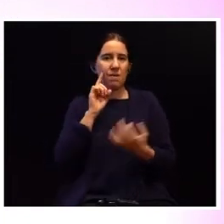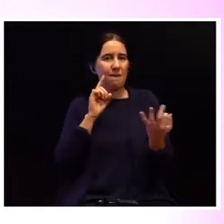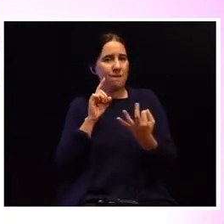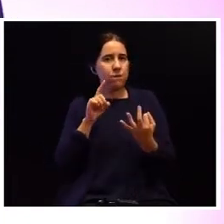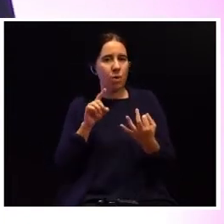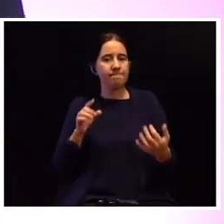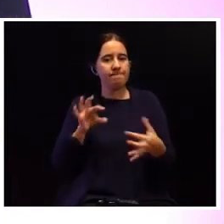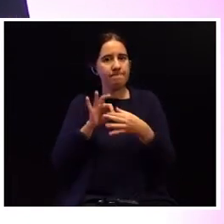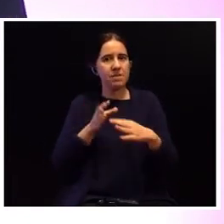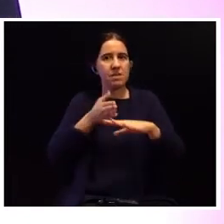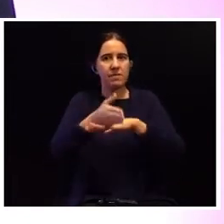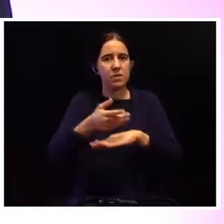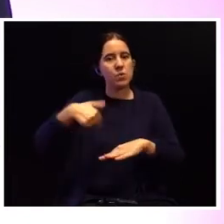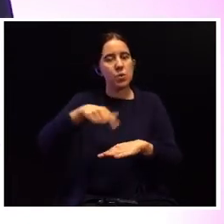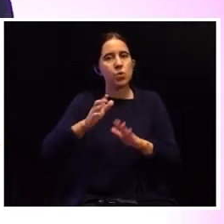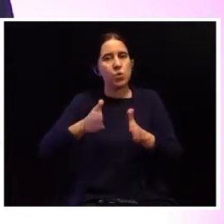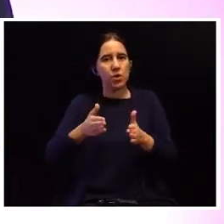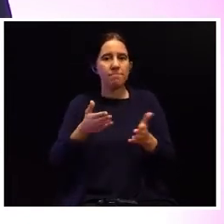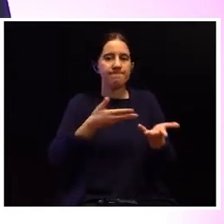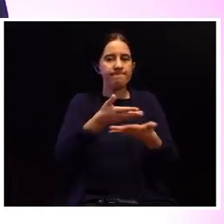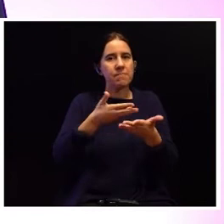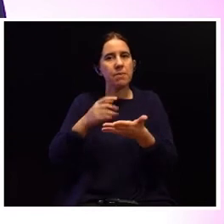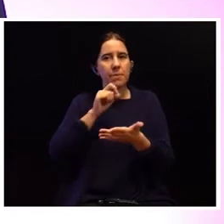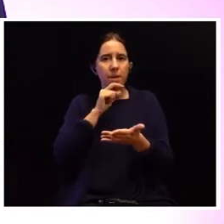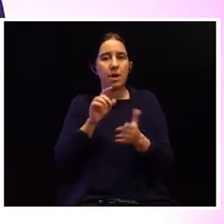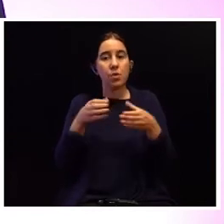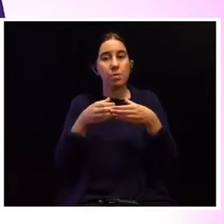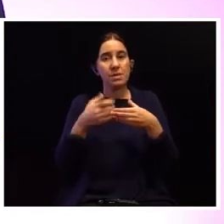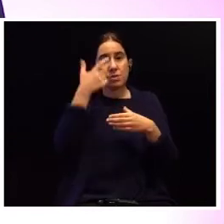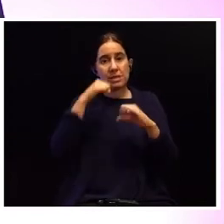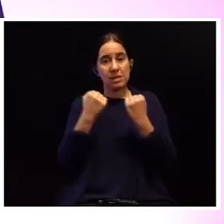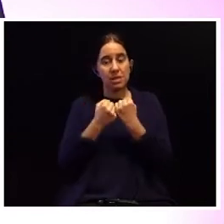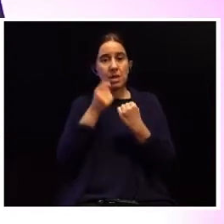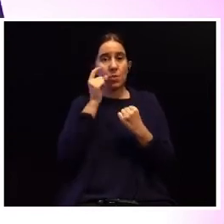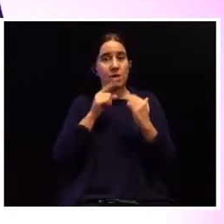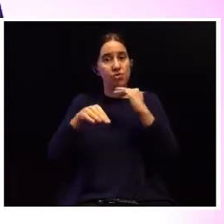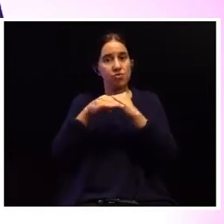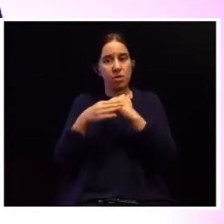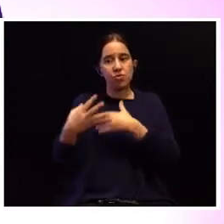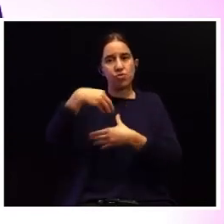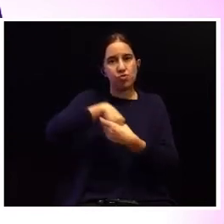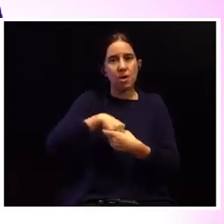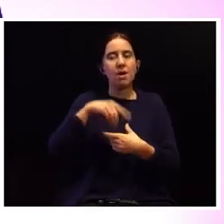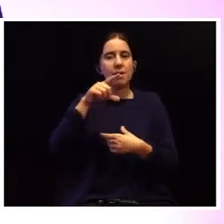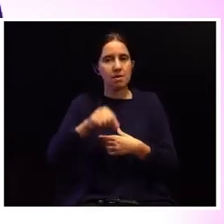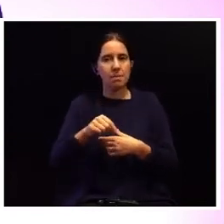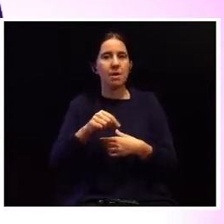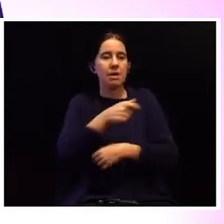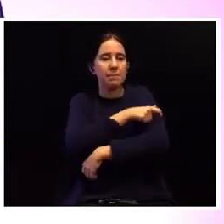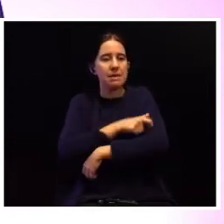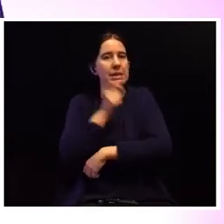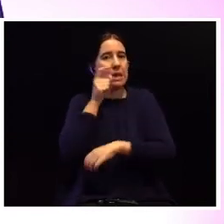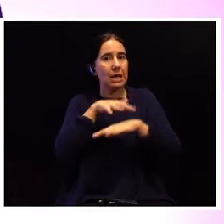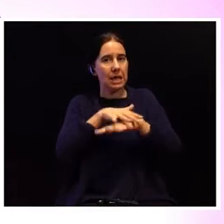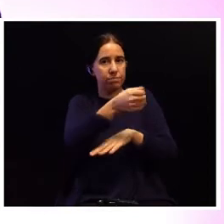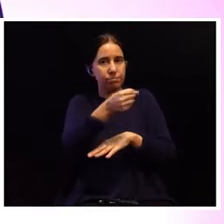intervenção e conseguimos já integrar a Comissão para a Cidadania e Igualdade do Género e também representantes das estruturas da rede,